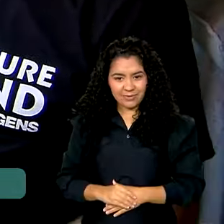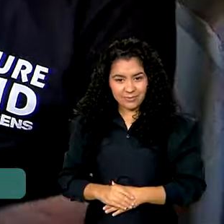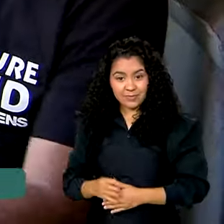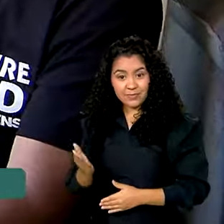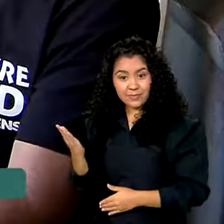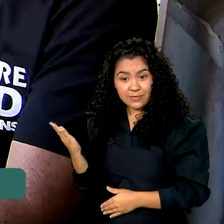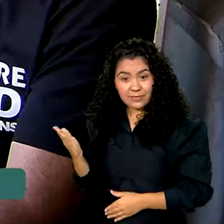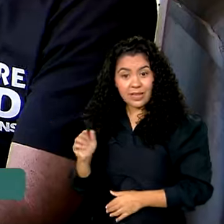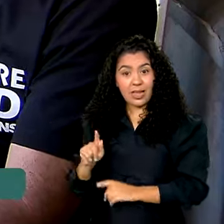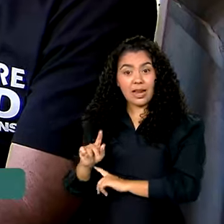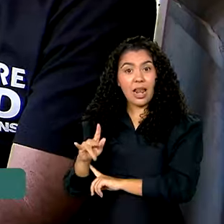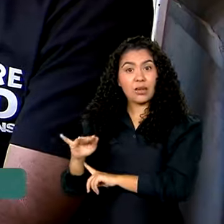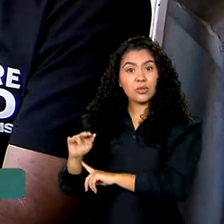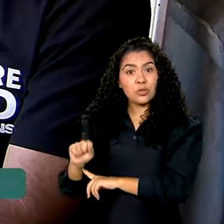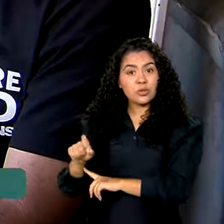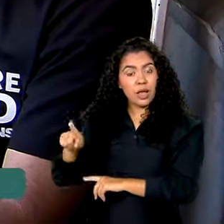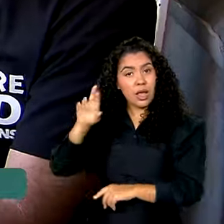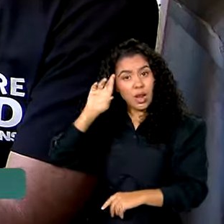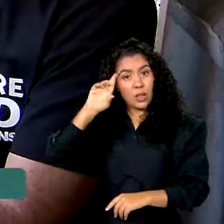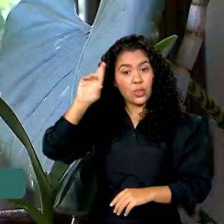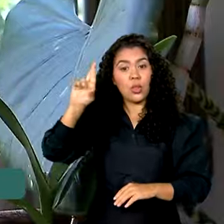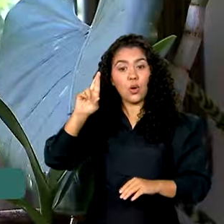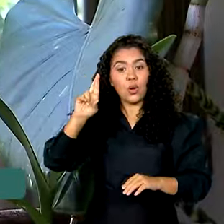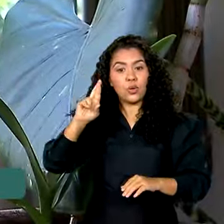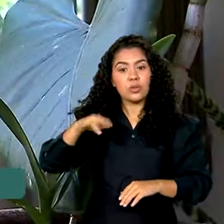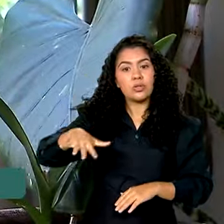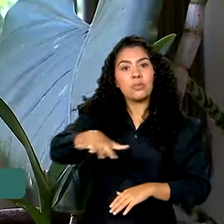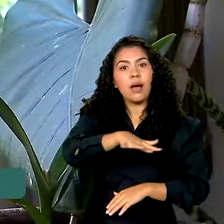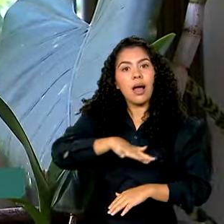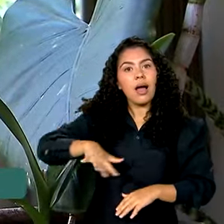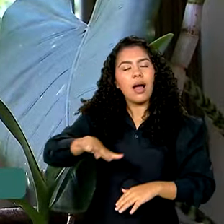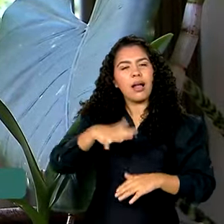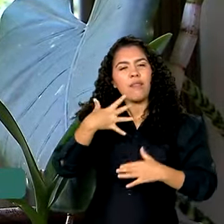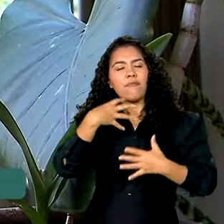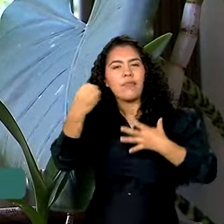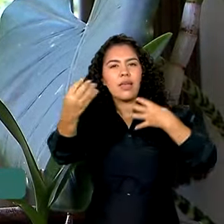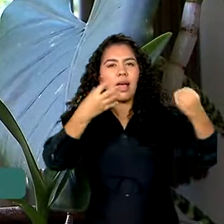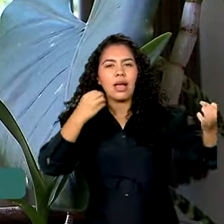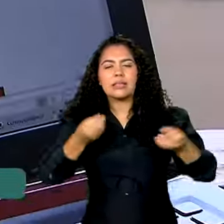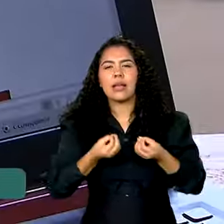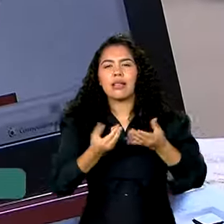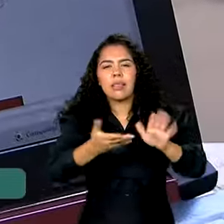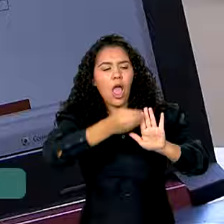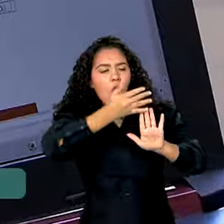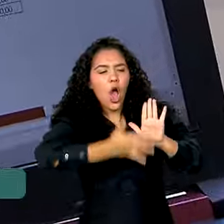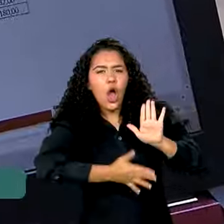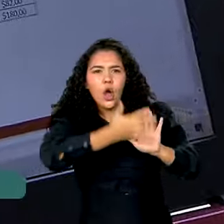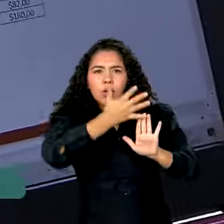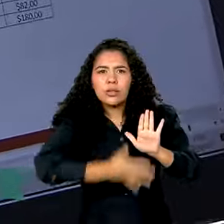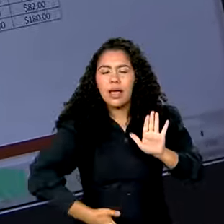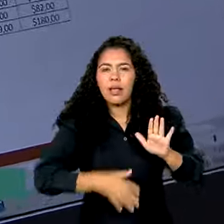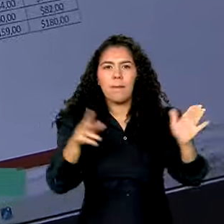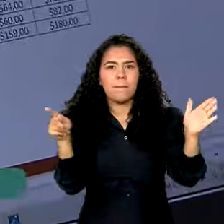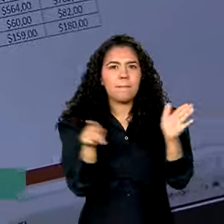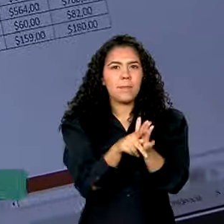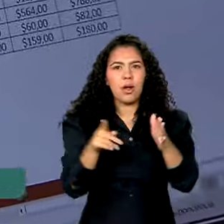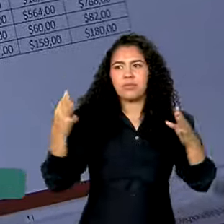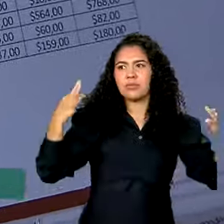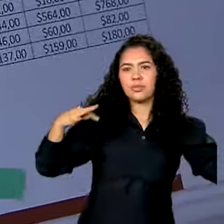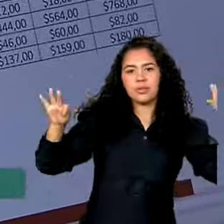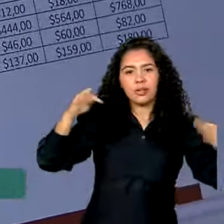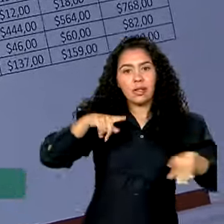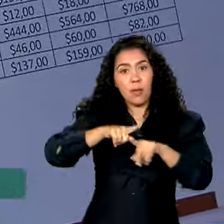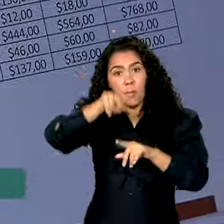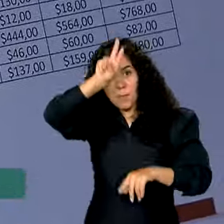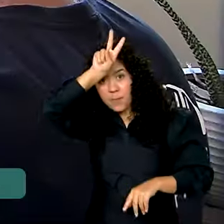Glaucius é dono de uma agência de viagens que oferece roteiros de aventura personalizados para o Peru